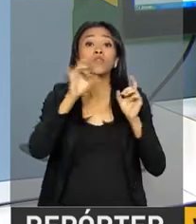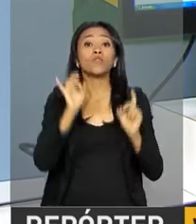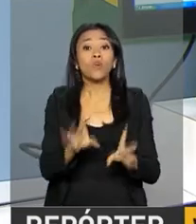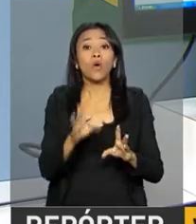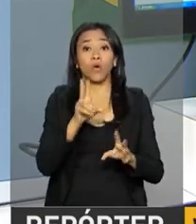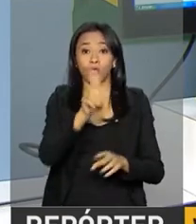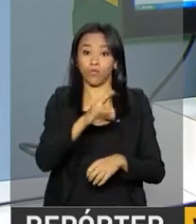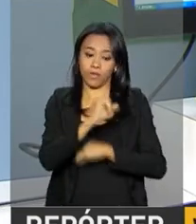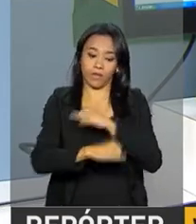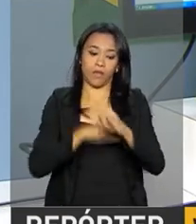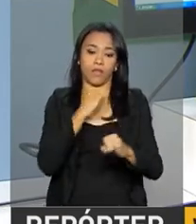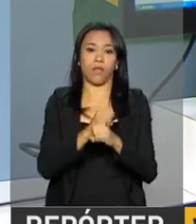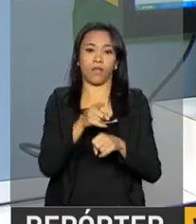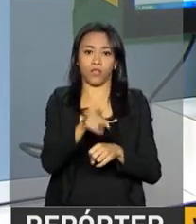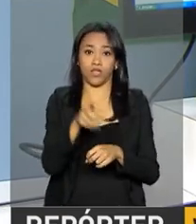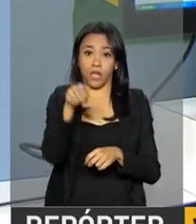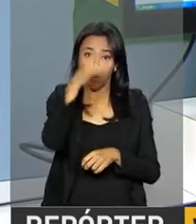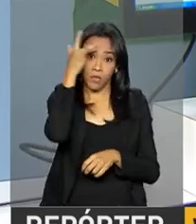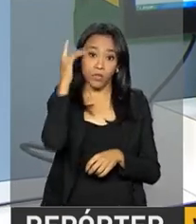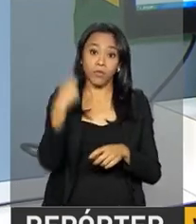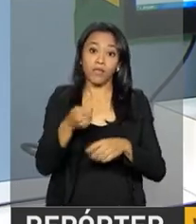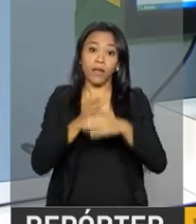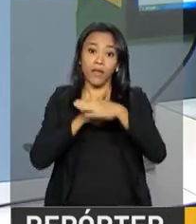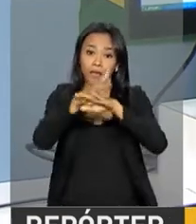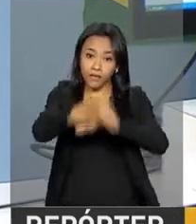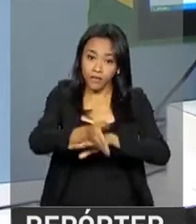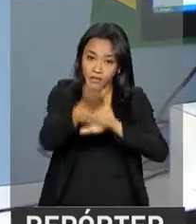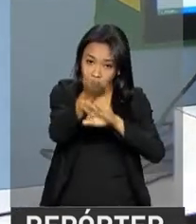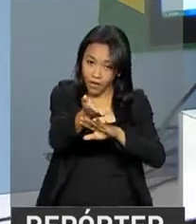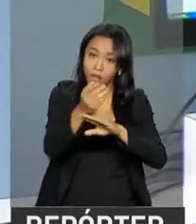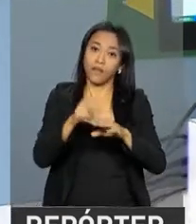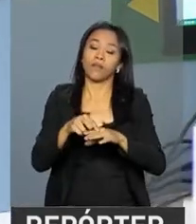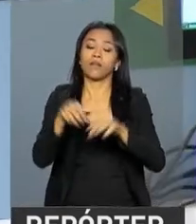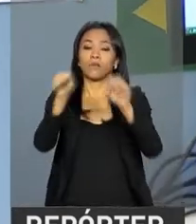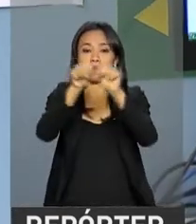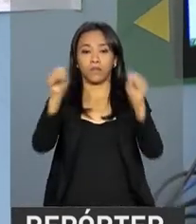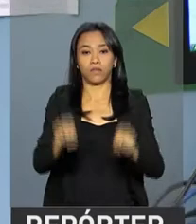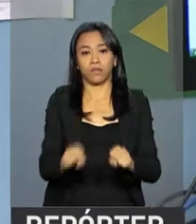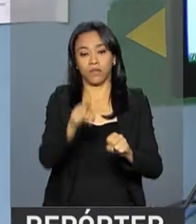meio da internet. Basta o contribuinte acessar a página da Receita Federal.